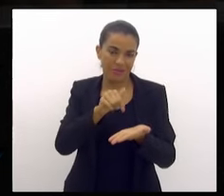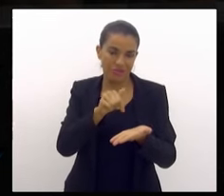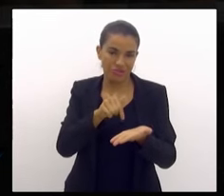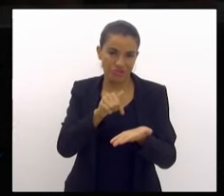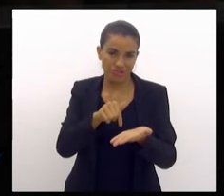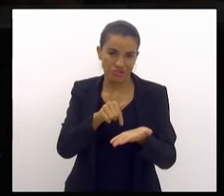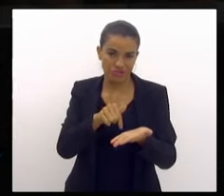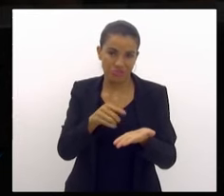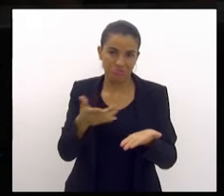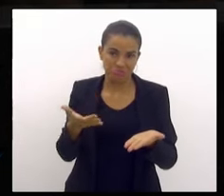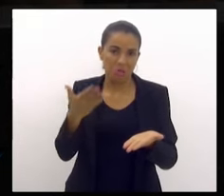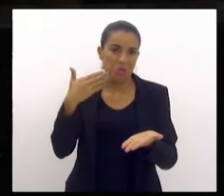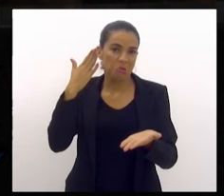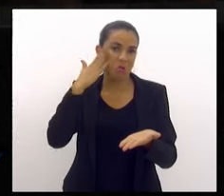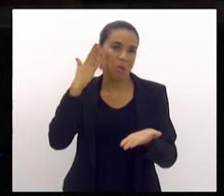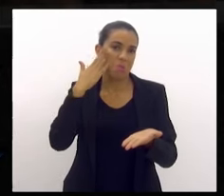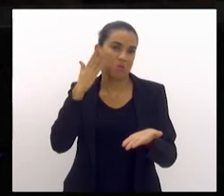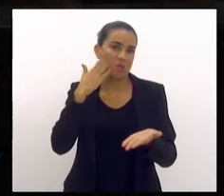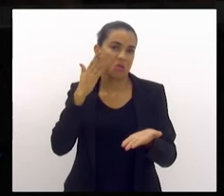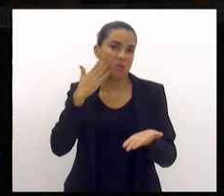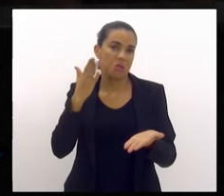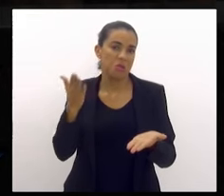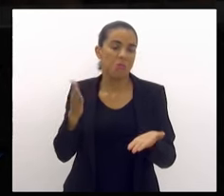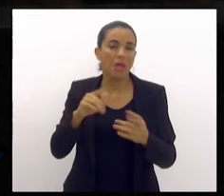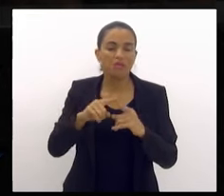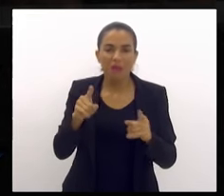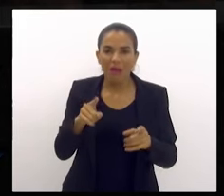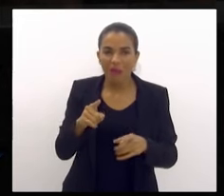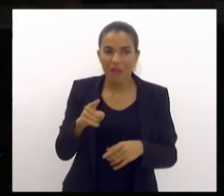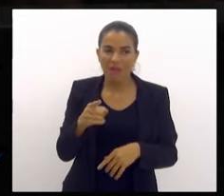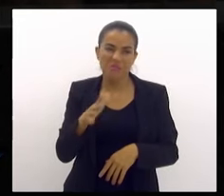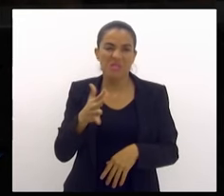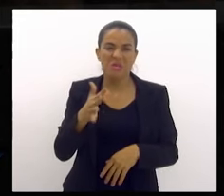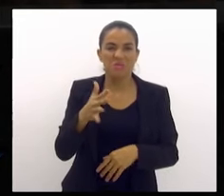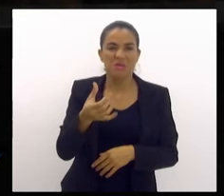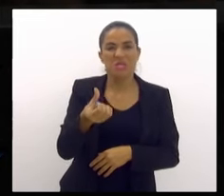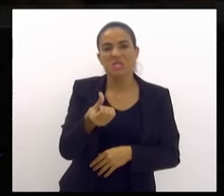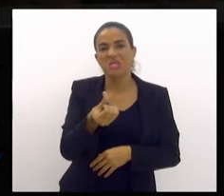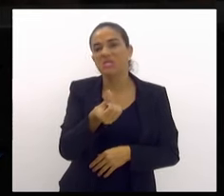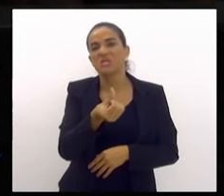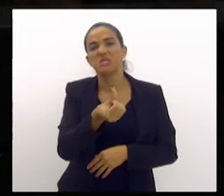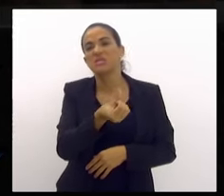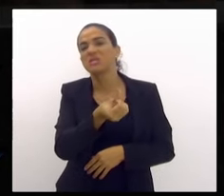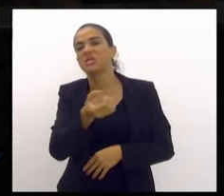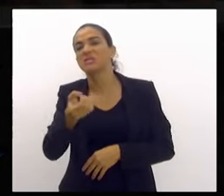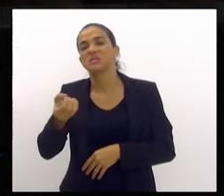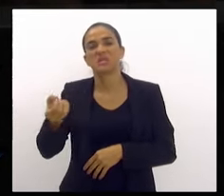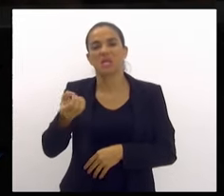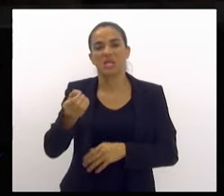Sabia que era muito, mas eu tinha na cabeça umas 600 comunidades.